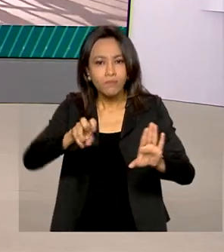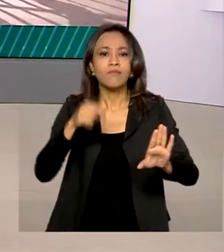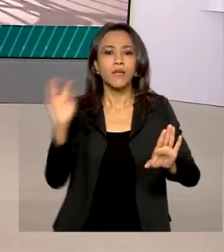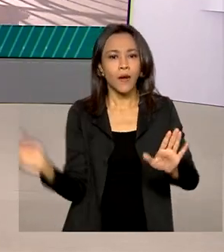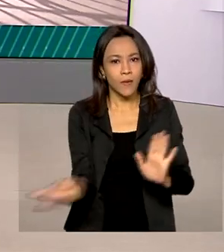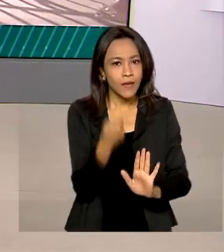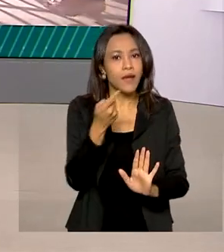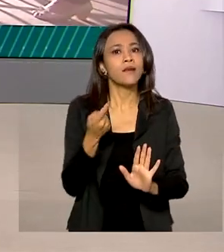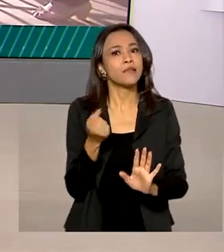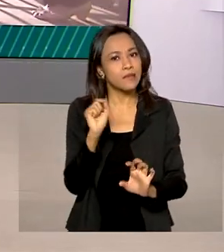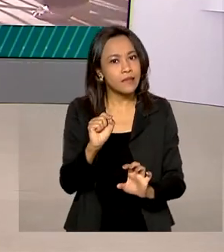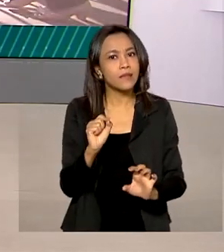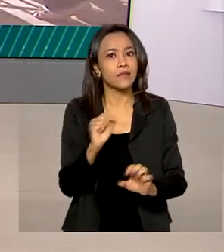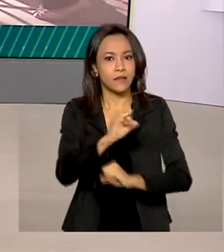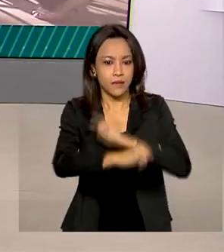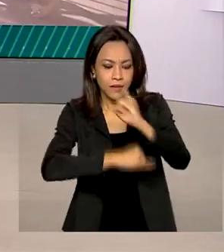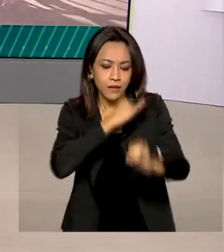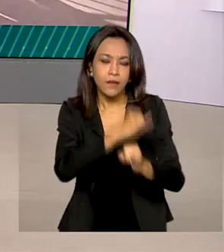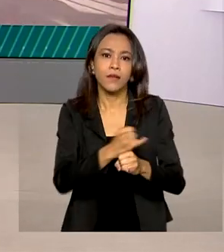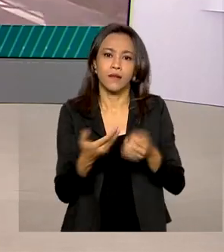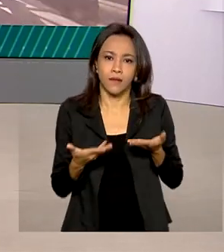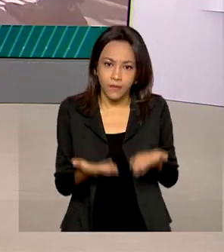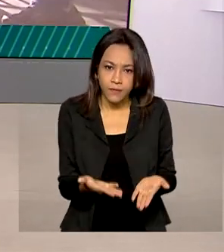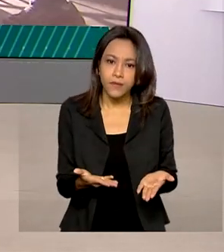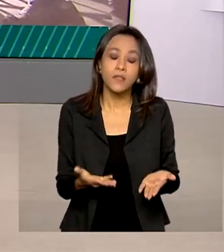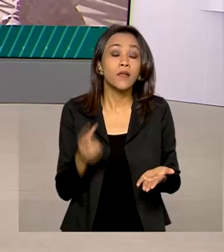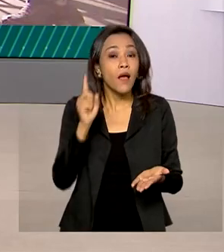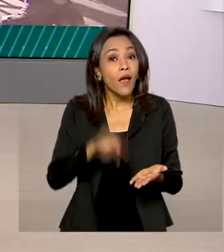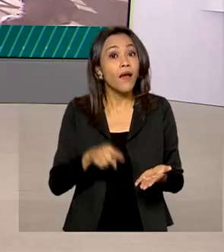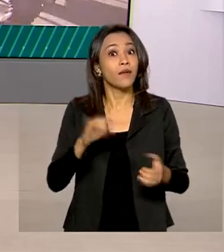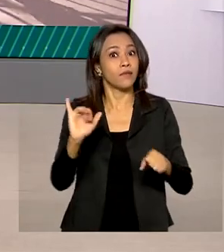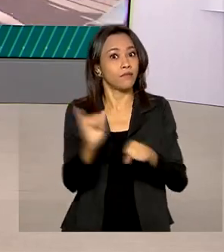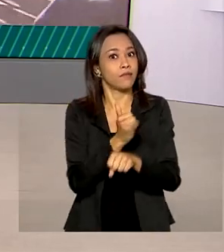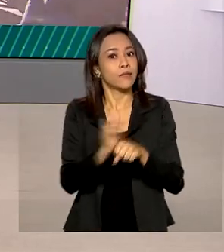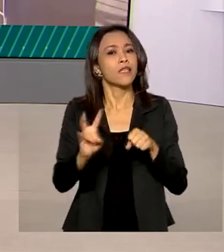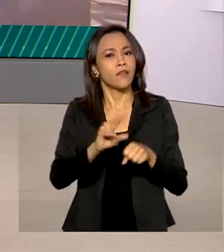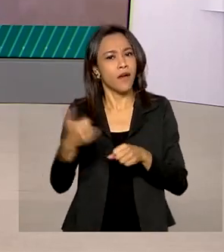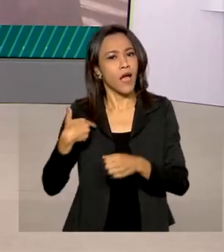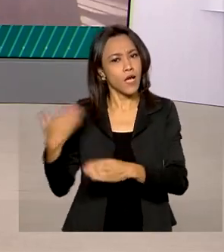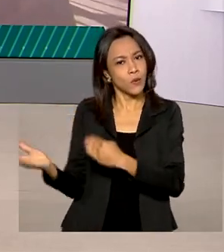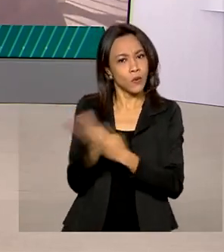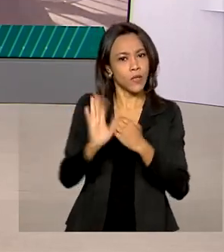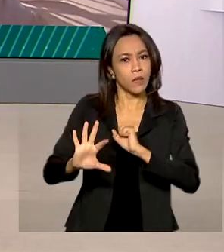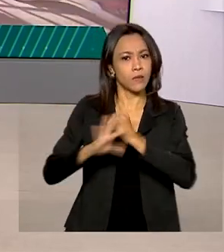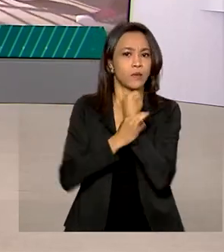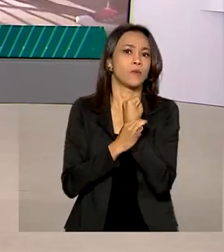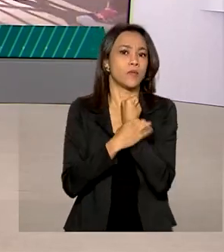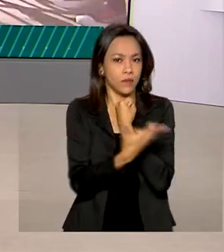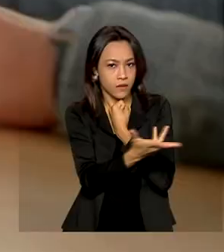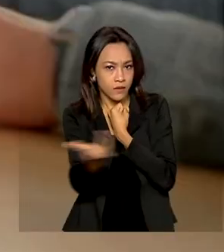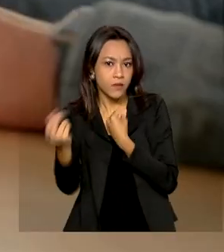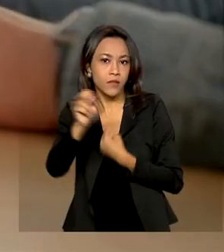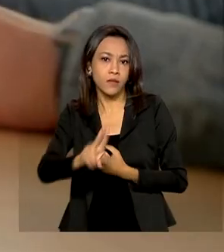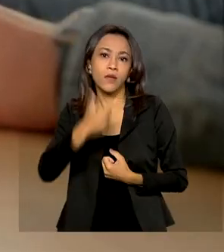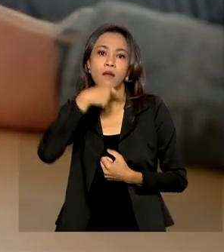cometidos de forma eletrônica ou pela internet. Uma medida que vai ajudar na proteção dos consumidores.